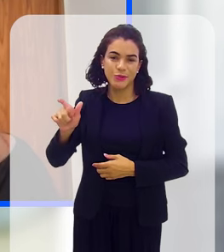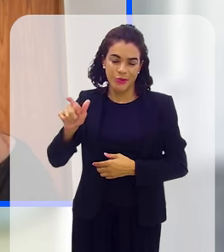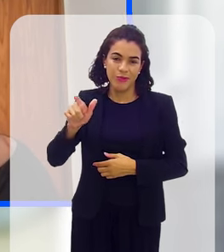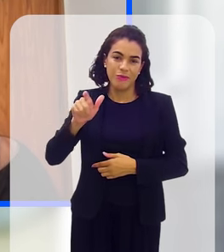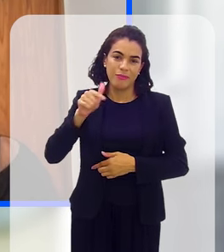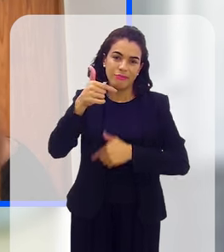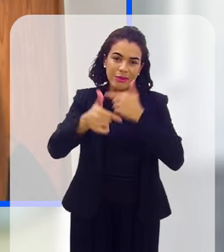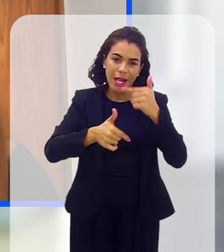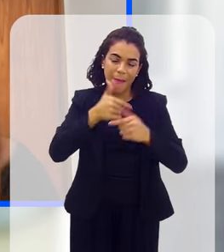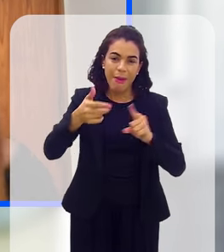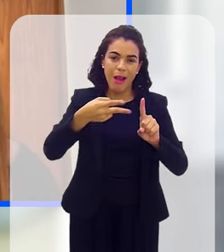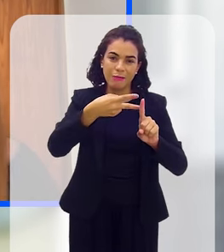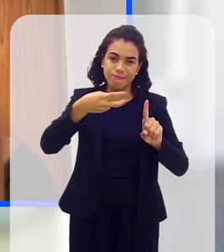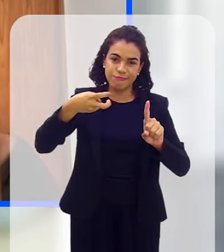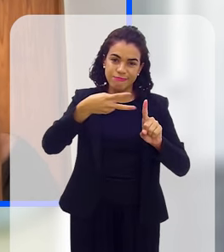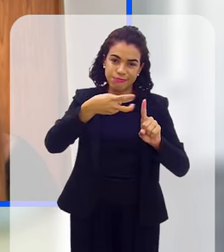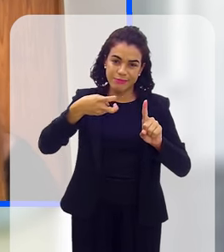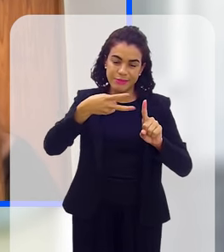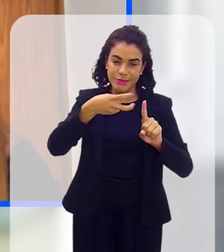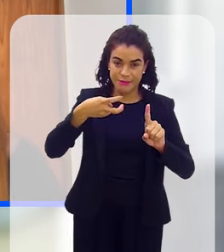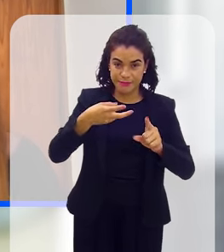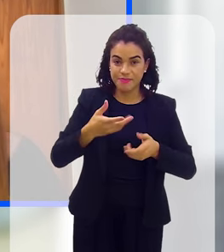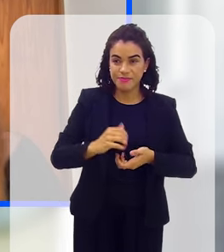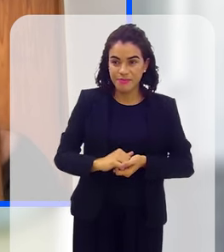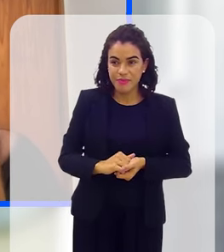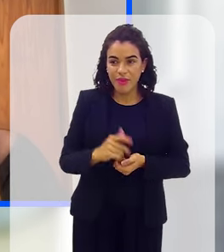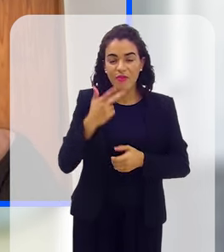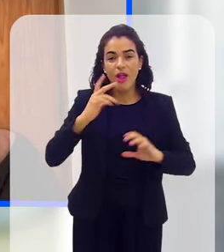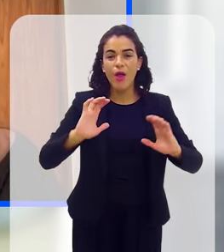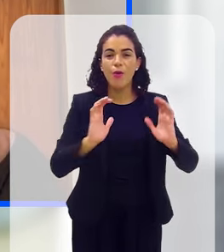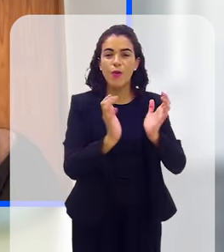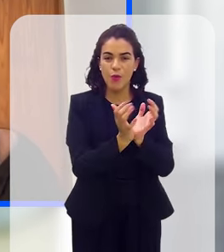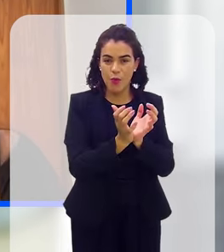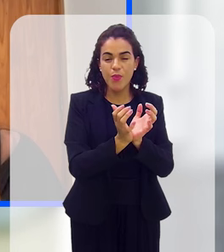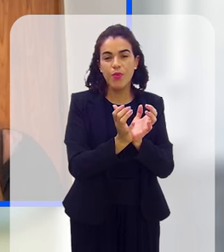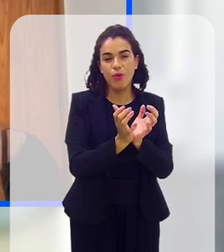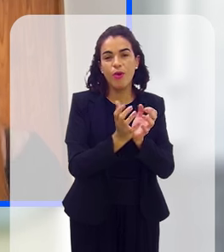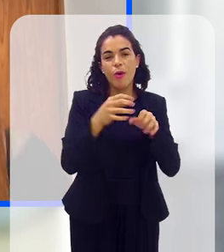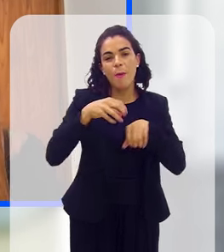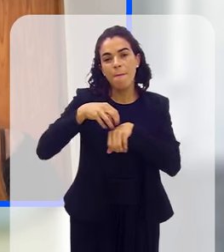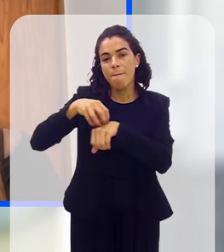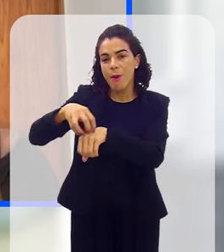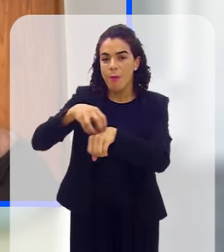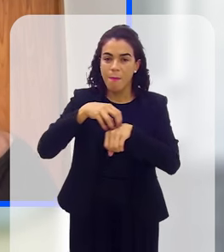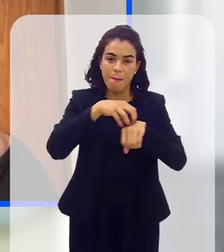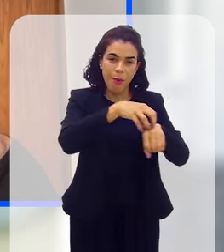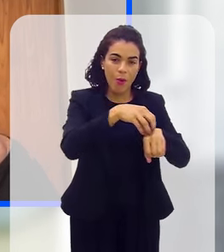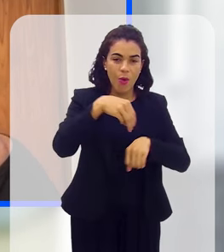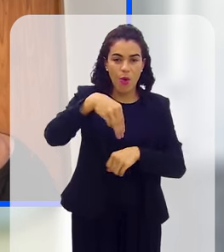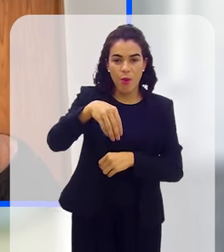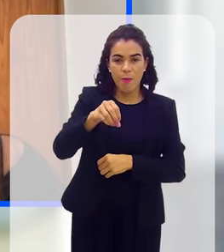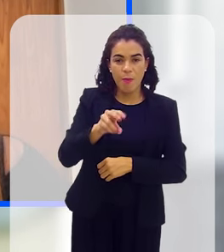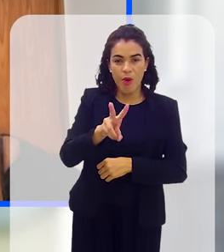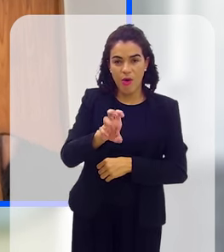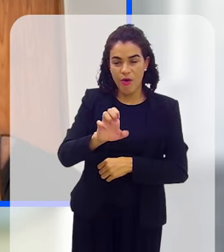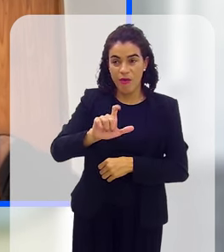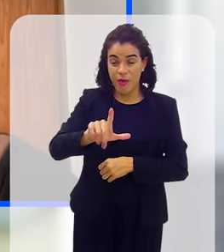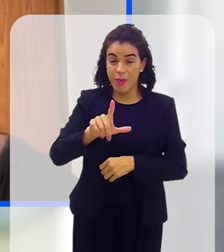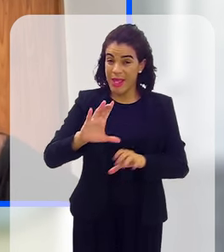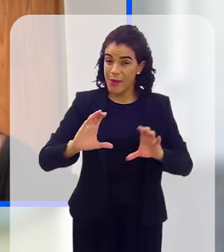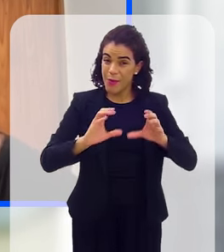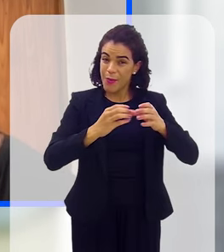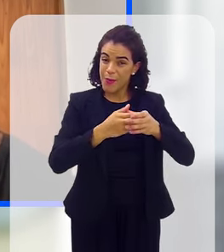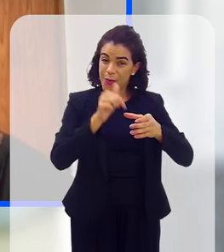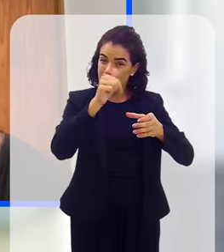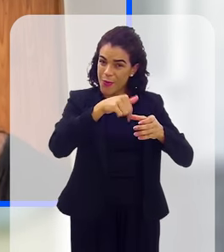à atuação da fiscalização e do grupo, vamos chamar de grupo móvel, que é o grupo que trata do termo. Isso, esse grupo,